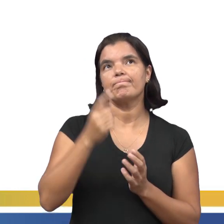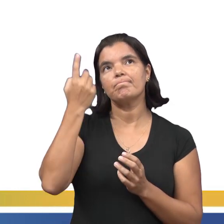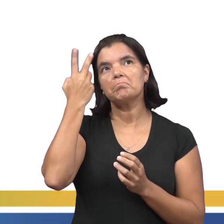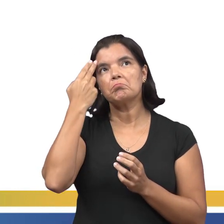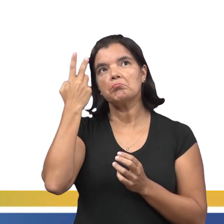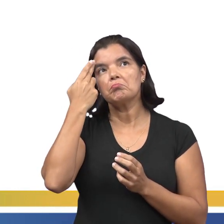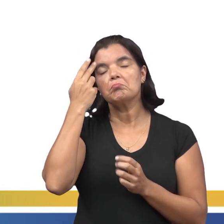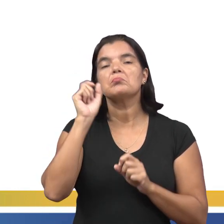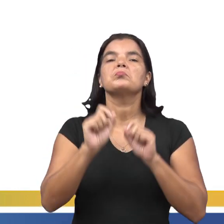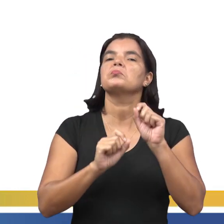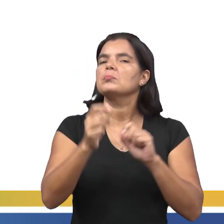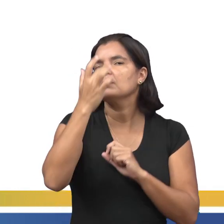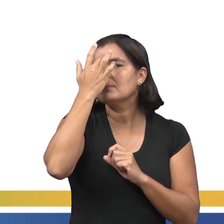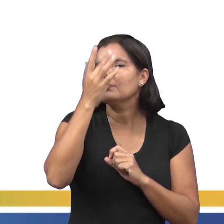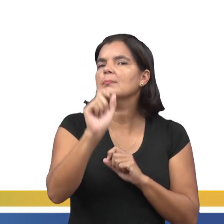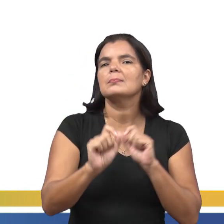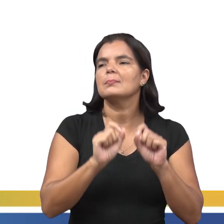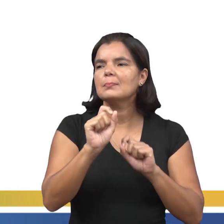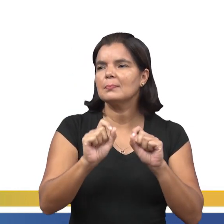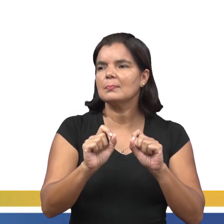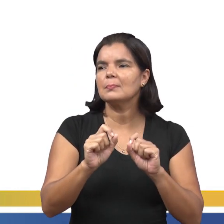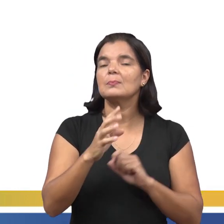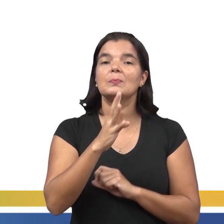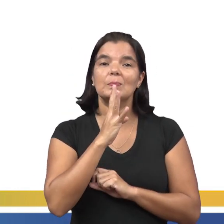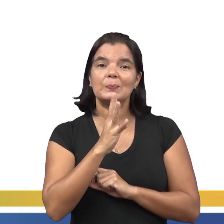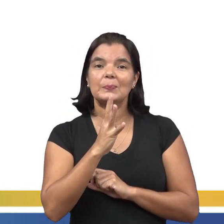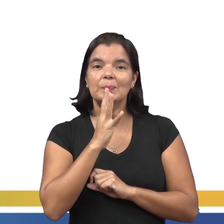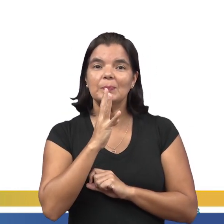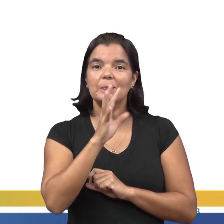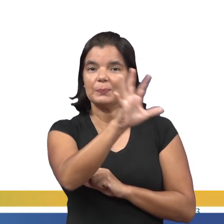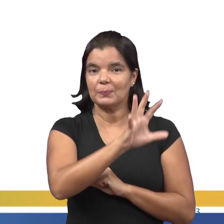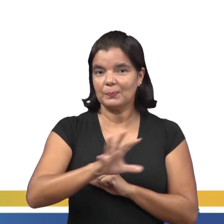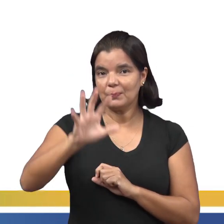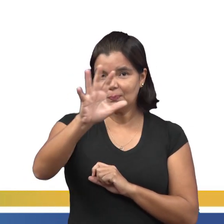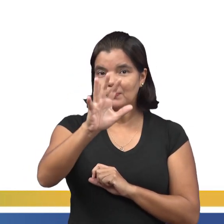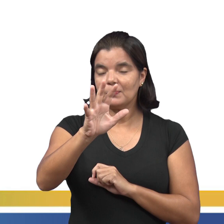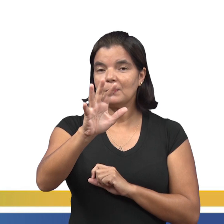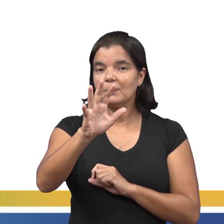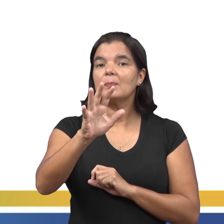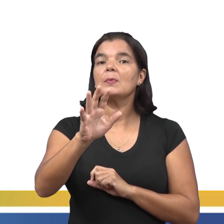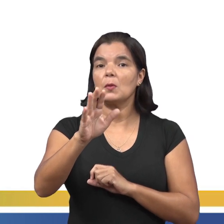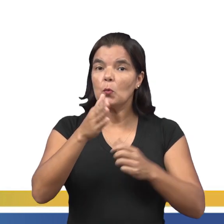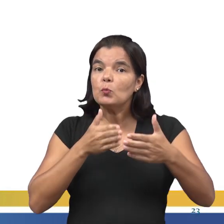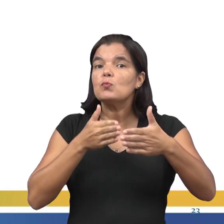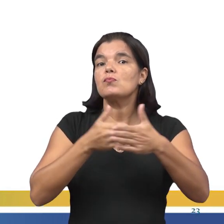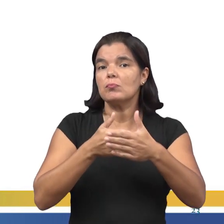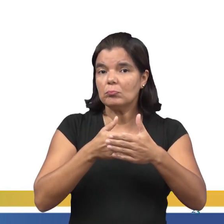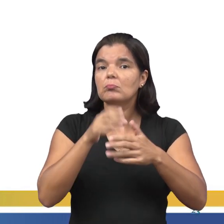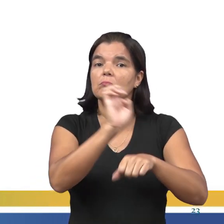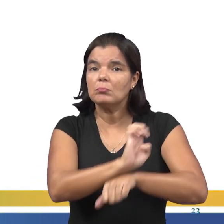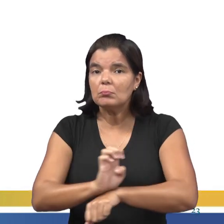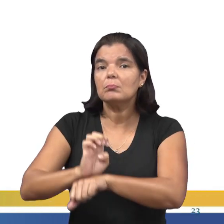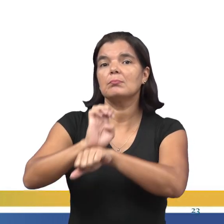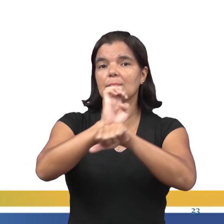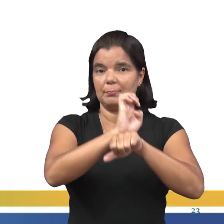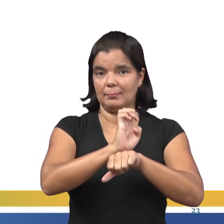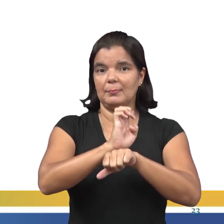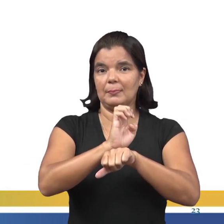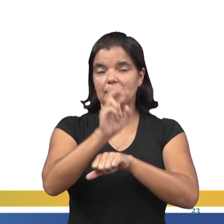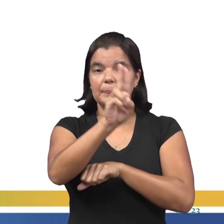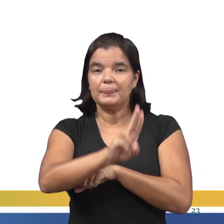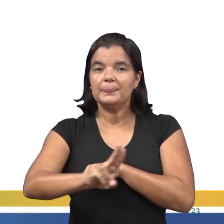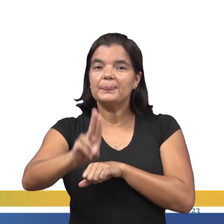comum e que facilita é porque ela coincide a divisão dos estados, os limites dos estados foram